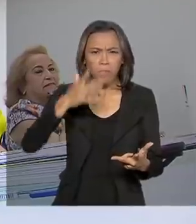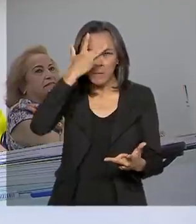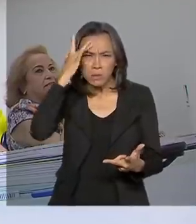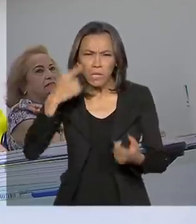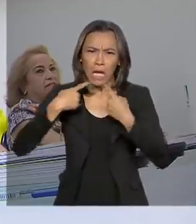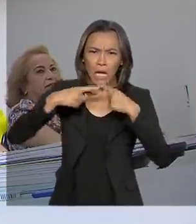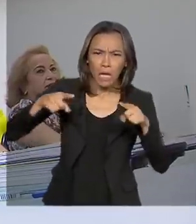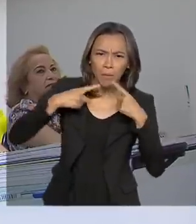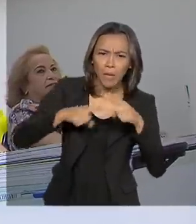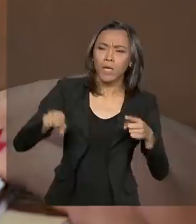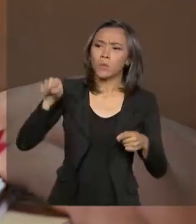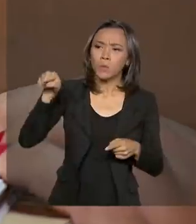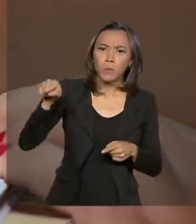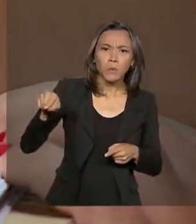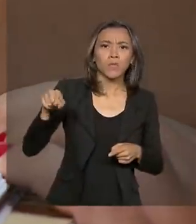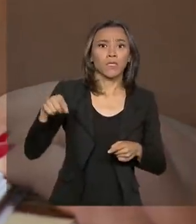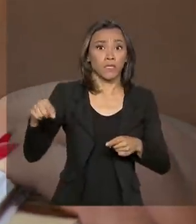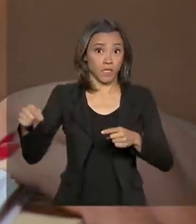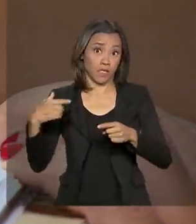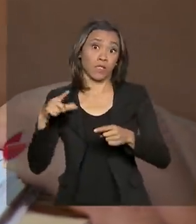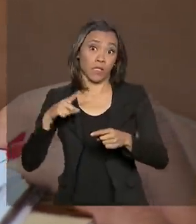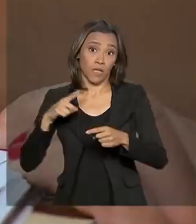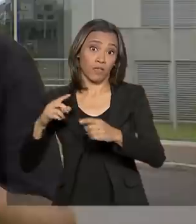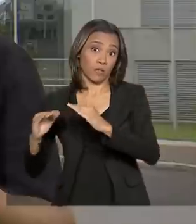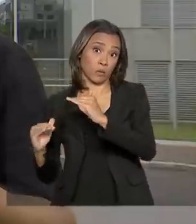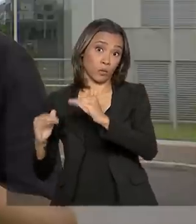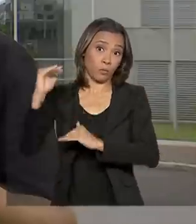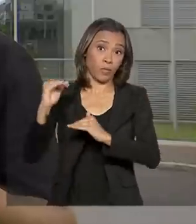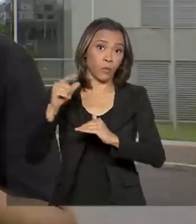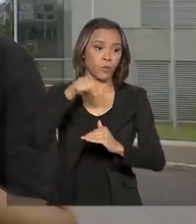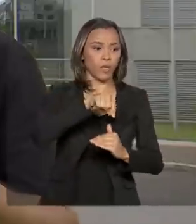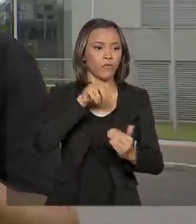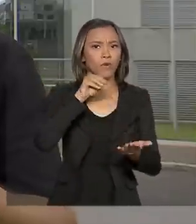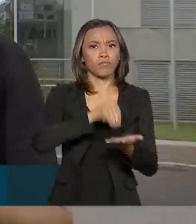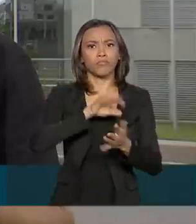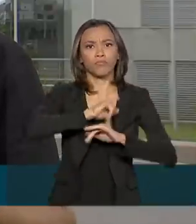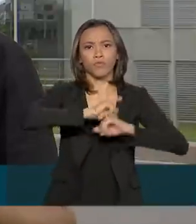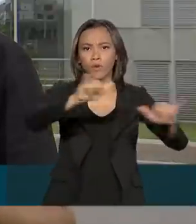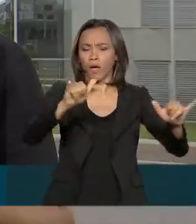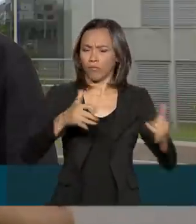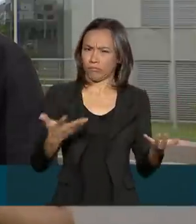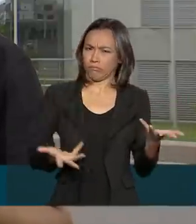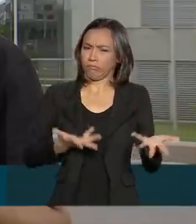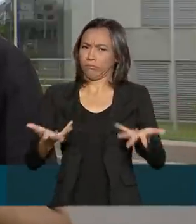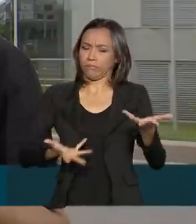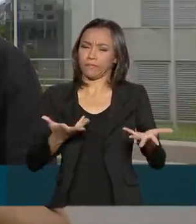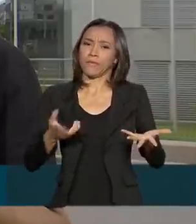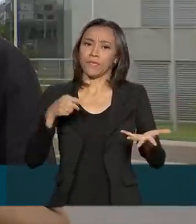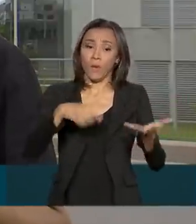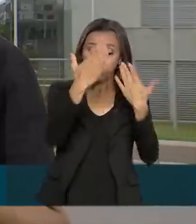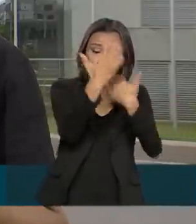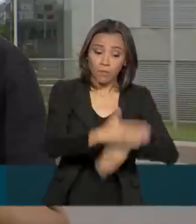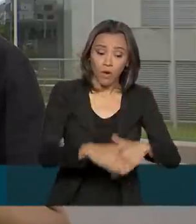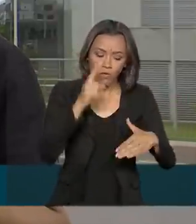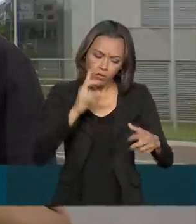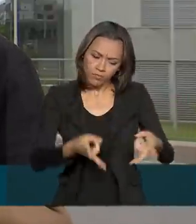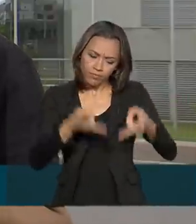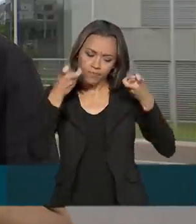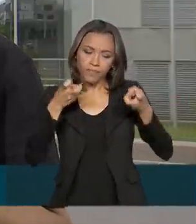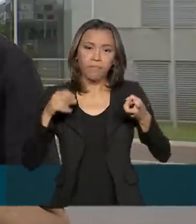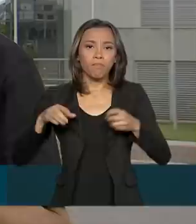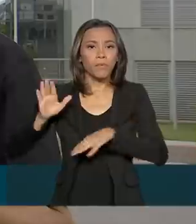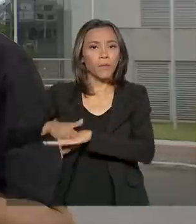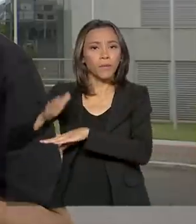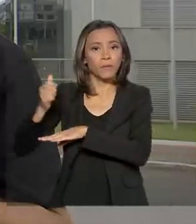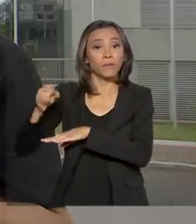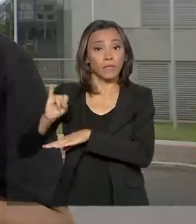reivindicando notas superiores às divulgadas. As primeiras inconsistências nas notas das provas foram identificadas pelo Inep